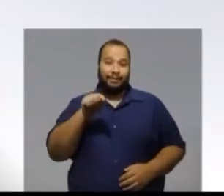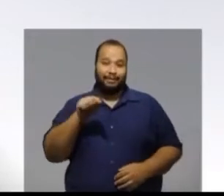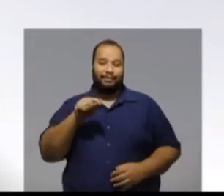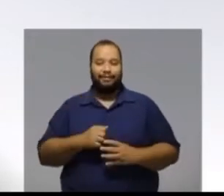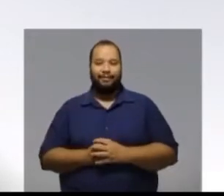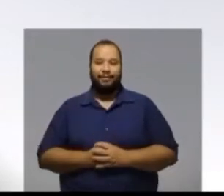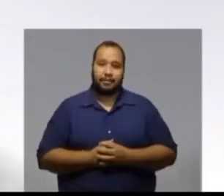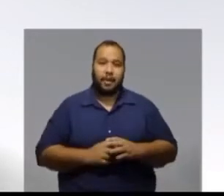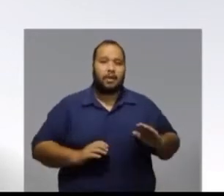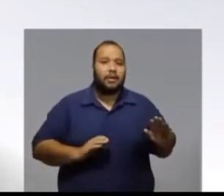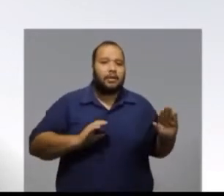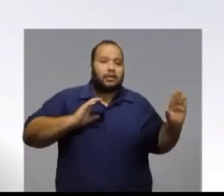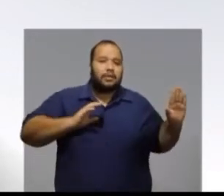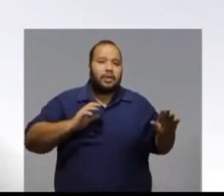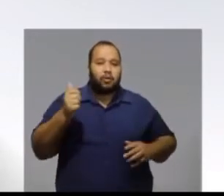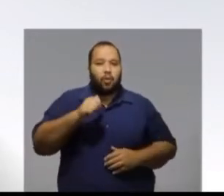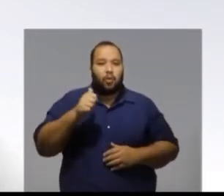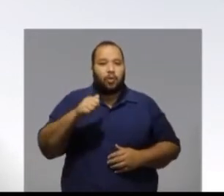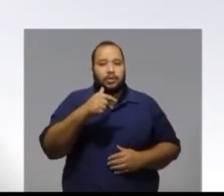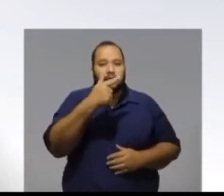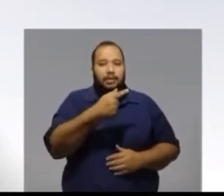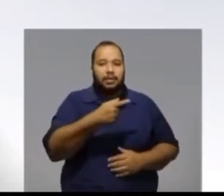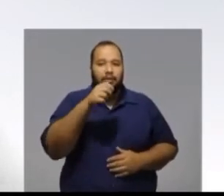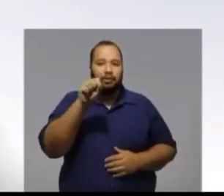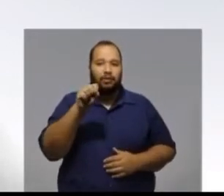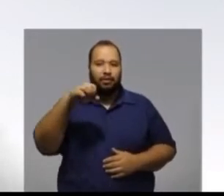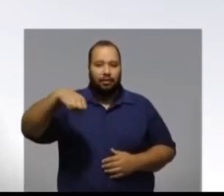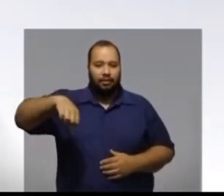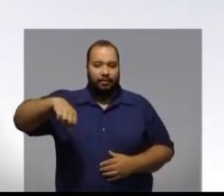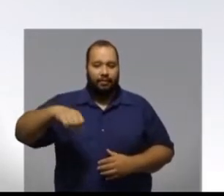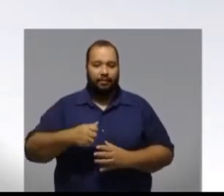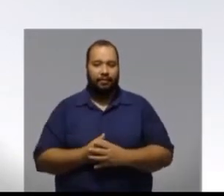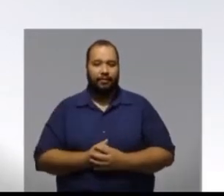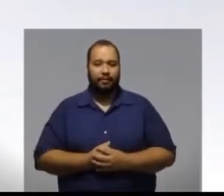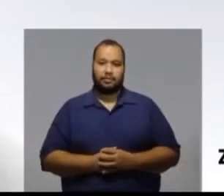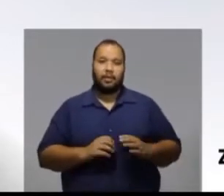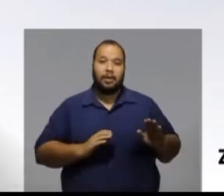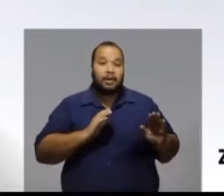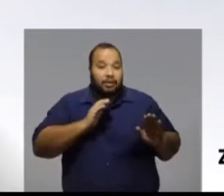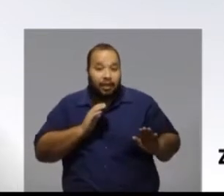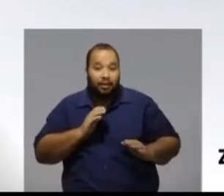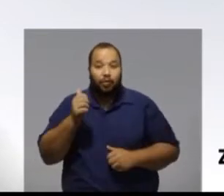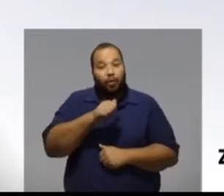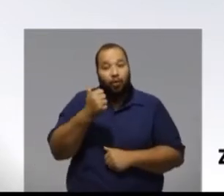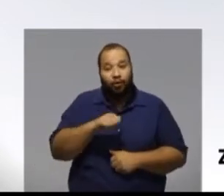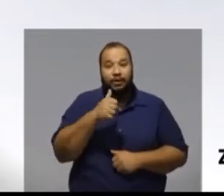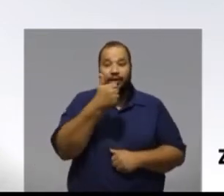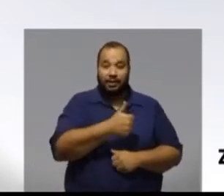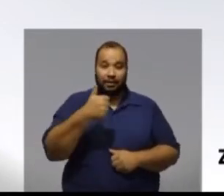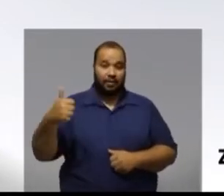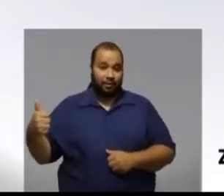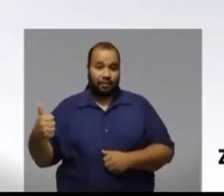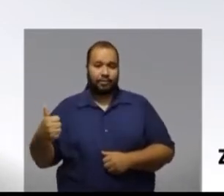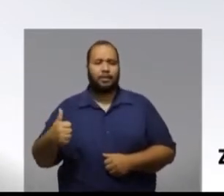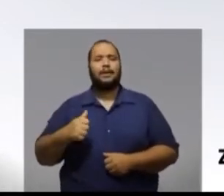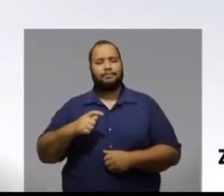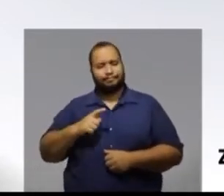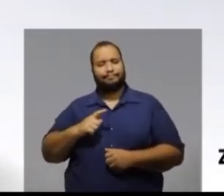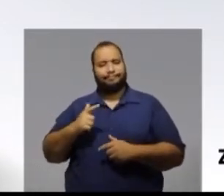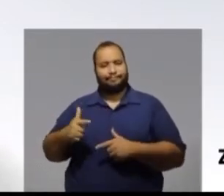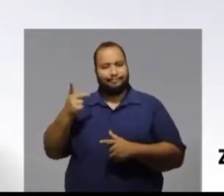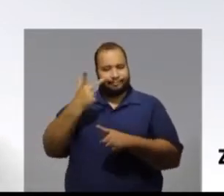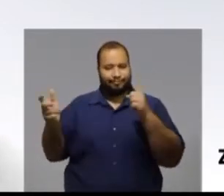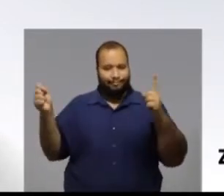Selma, 11-1000. Regiane Cunha, 11-789. Zeca Abidon, 11-111.